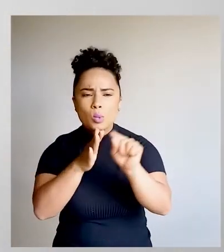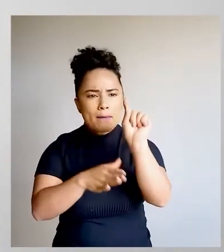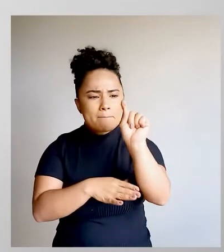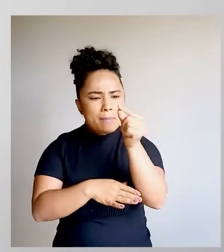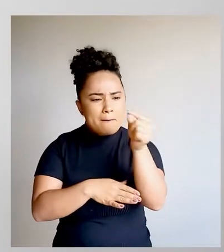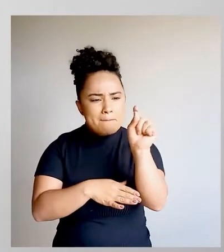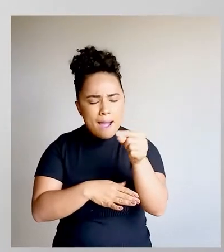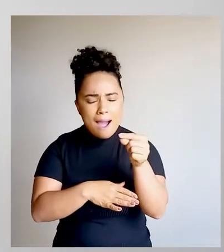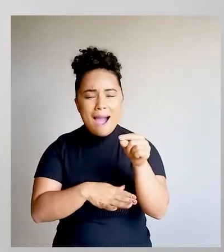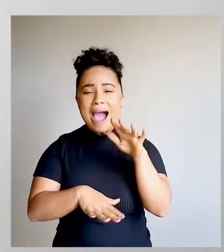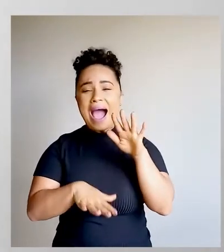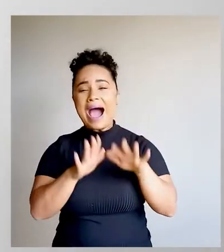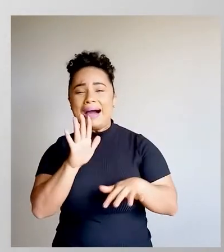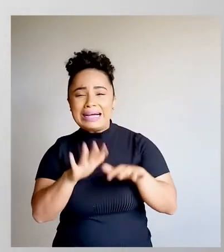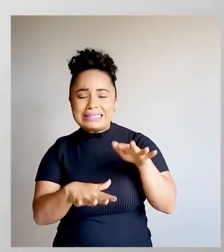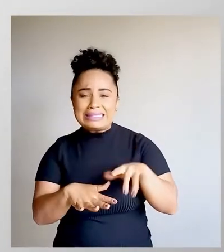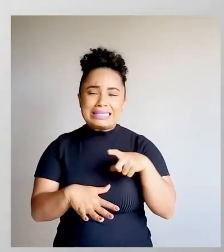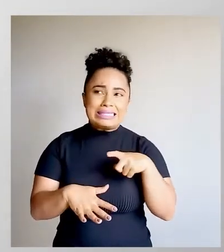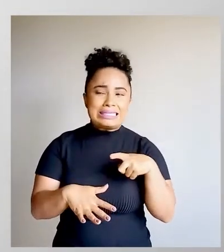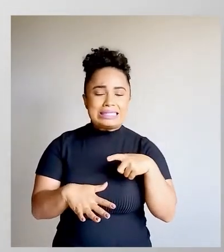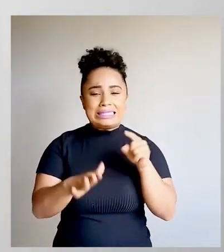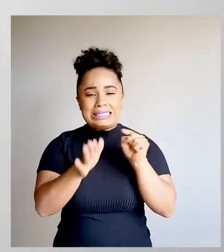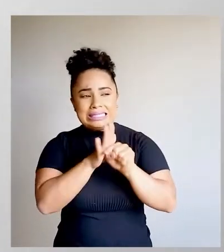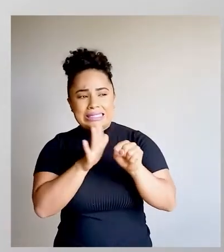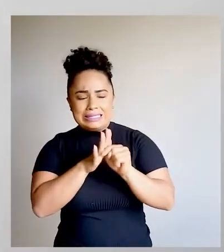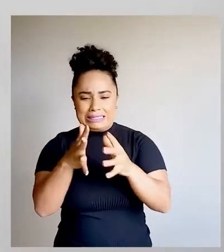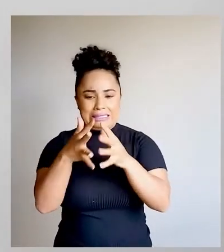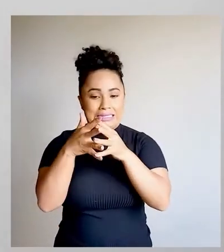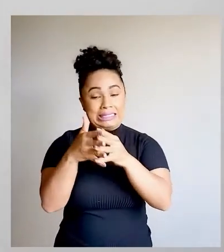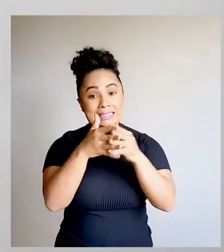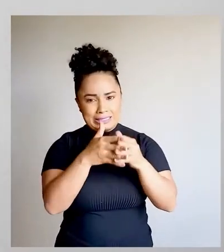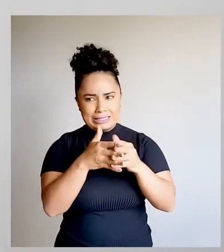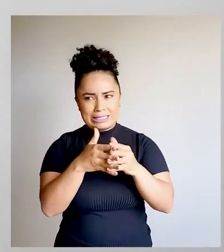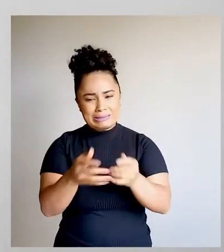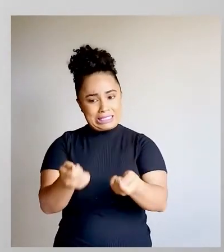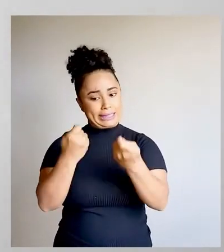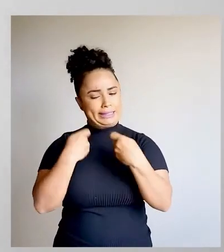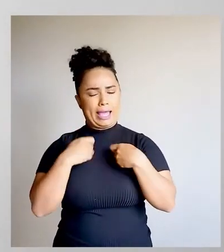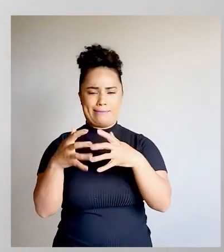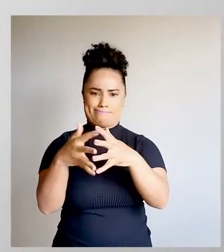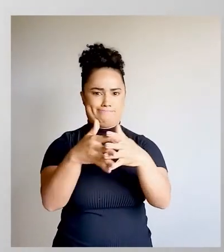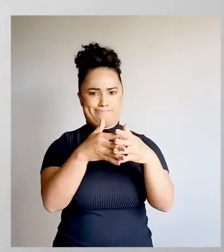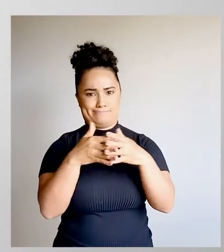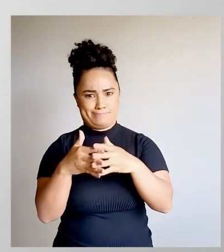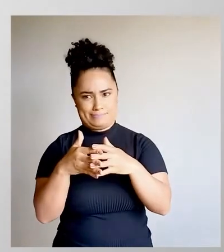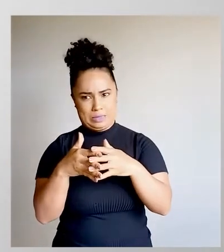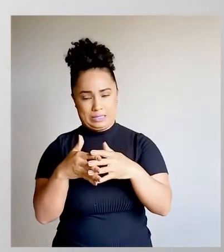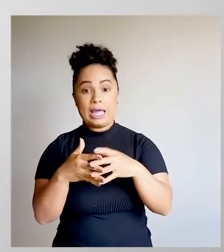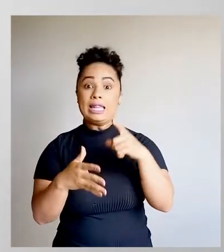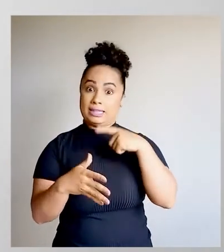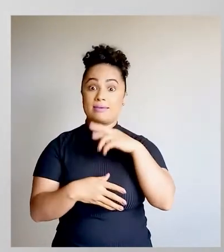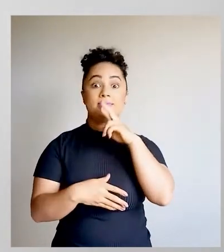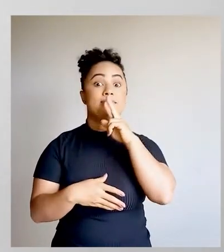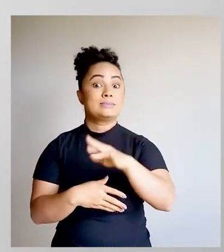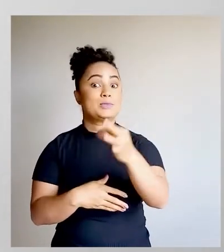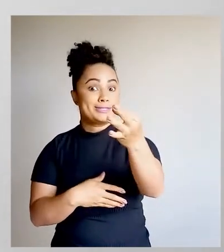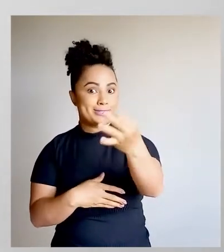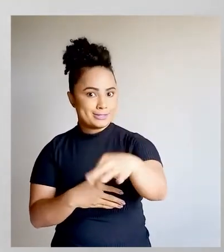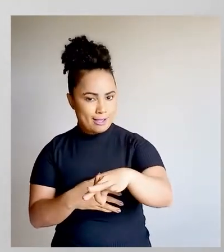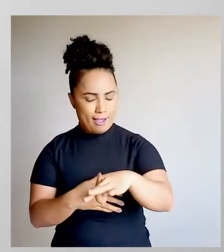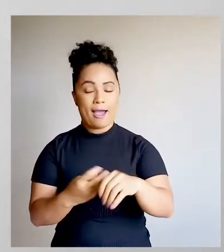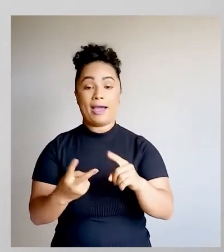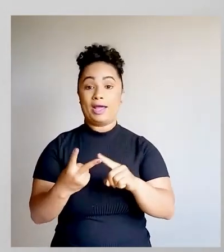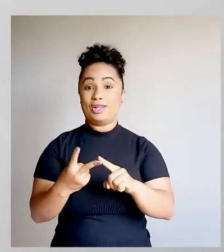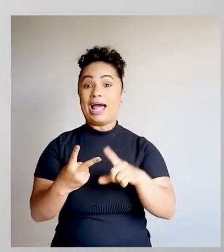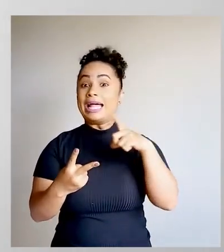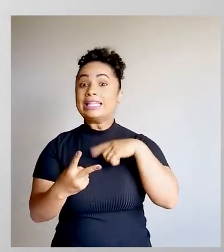às vezes, colocam algumas alternativas para confundir a gente. Coloca a questão certa, coloca questões